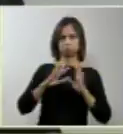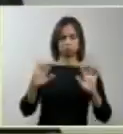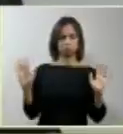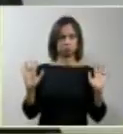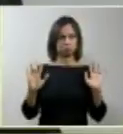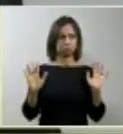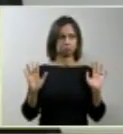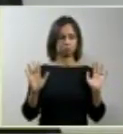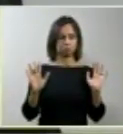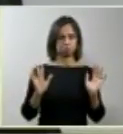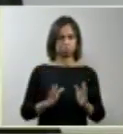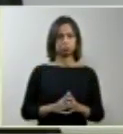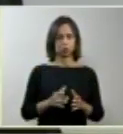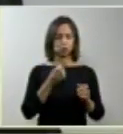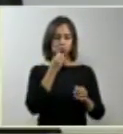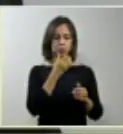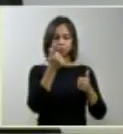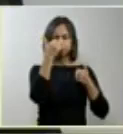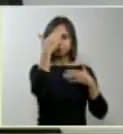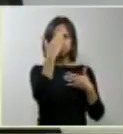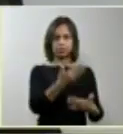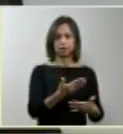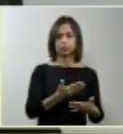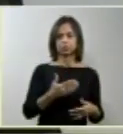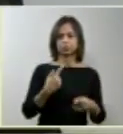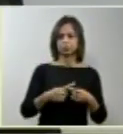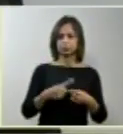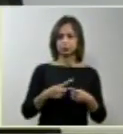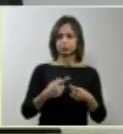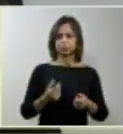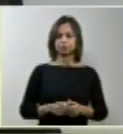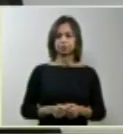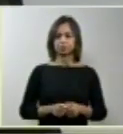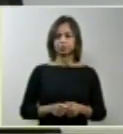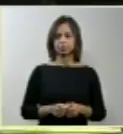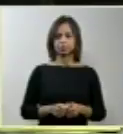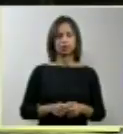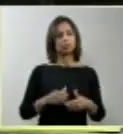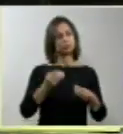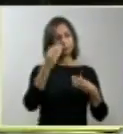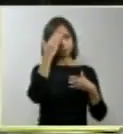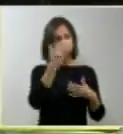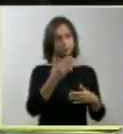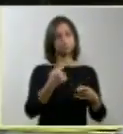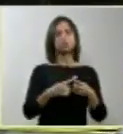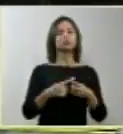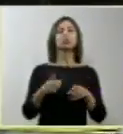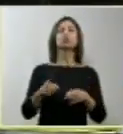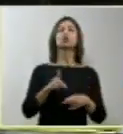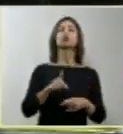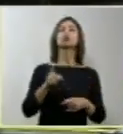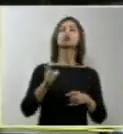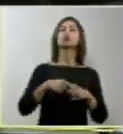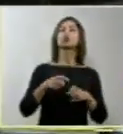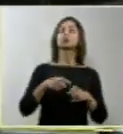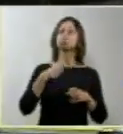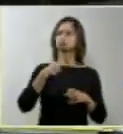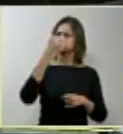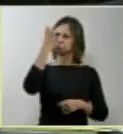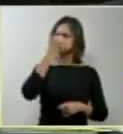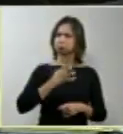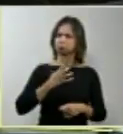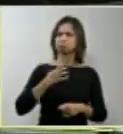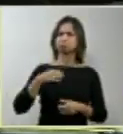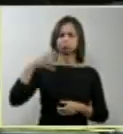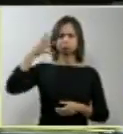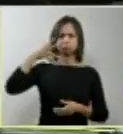a Inclusive, o professor Rodolfo Acatuassu Nunes, na sua apresentação, de grande seriedade, como a